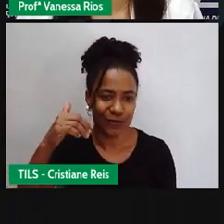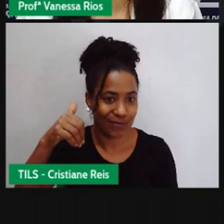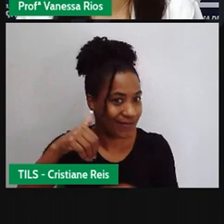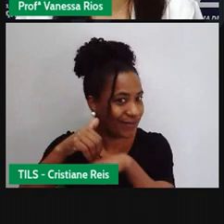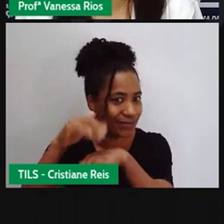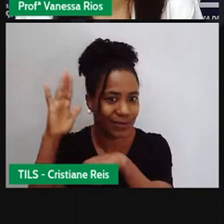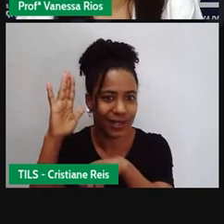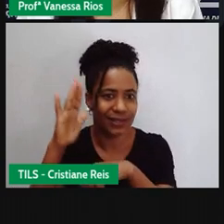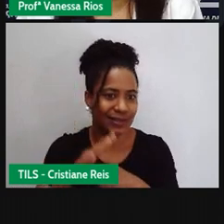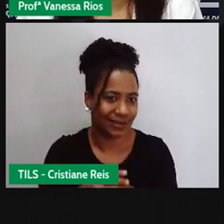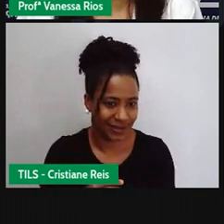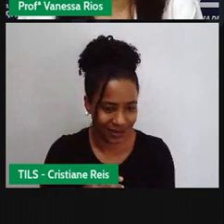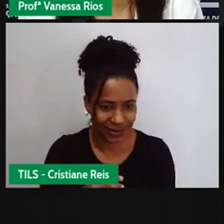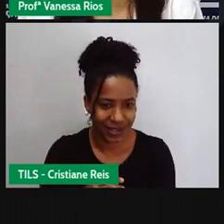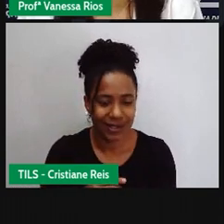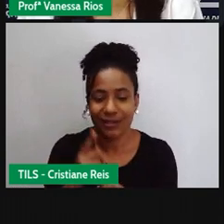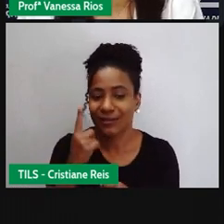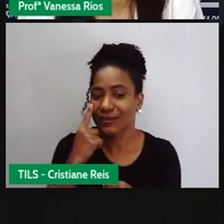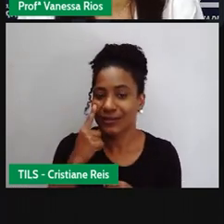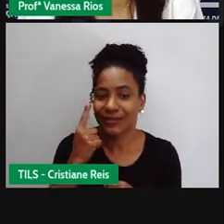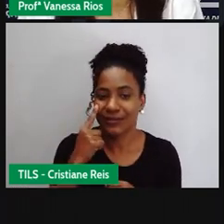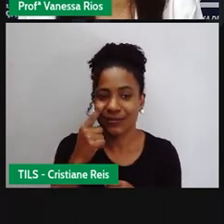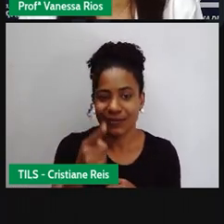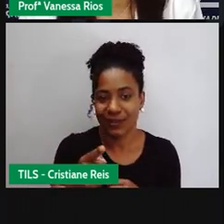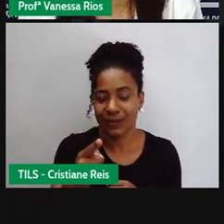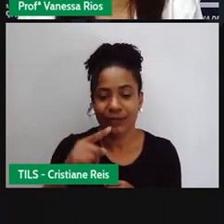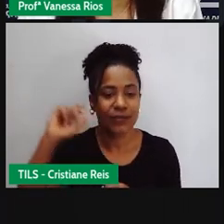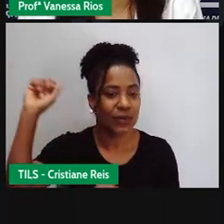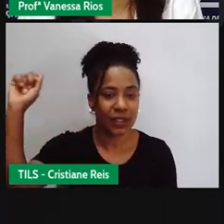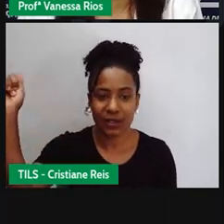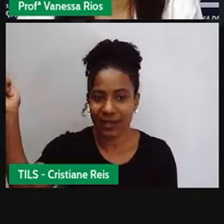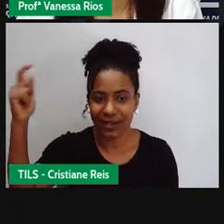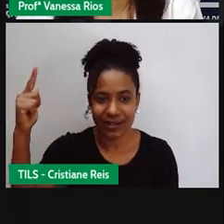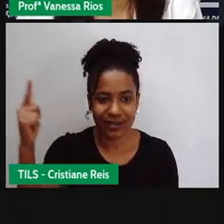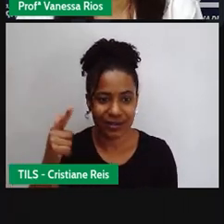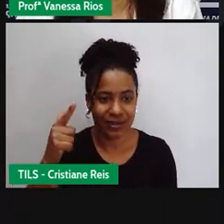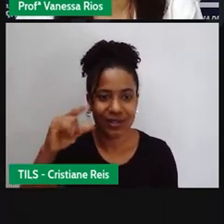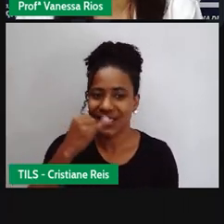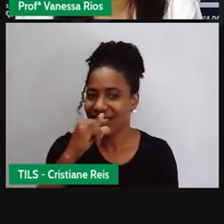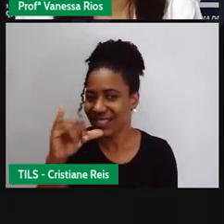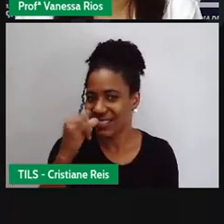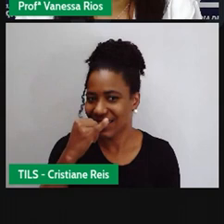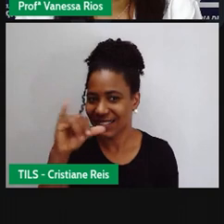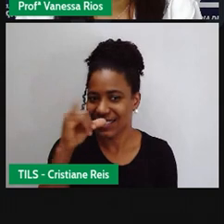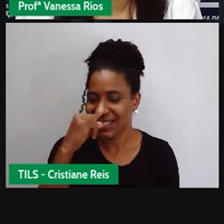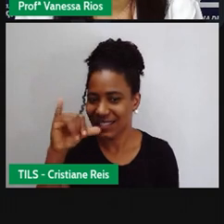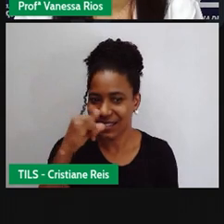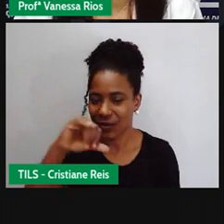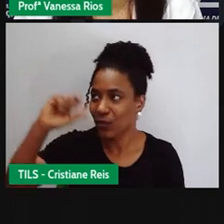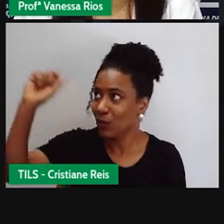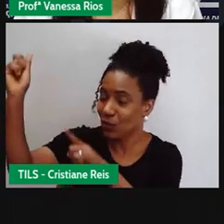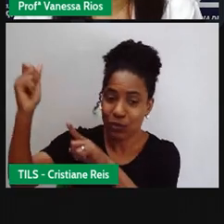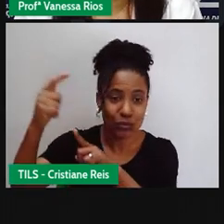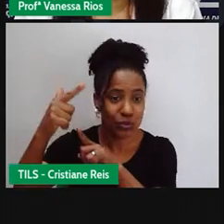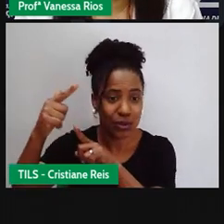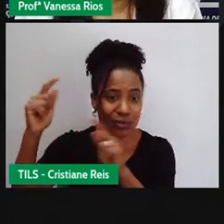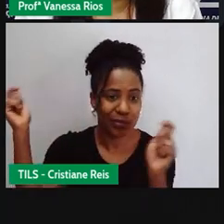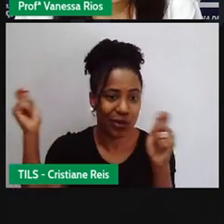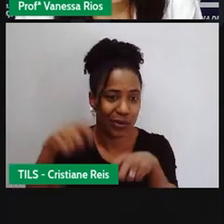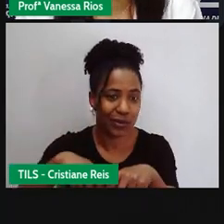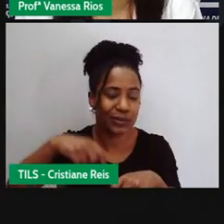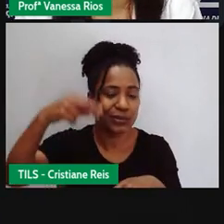observa a capacidade, né, de produzir energia elétrica como algo muito importante nas regiões